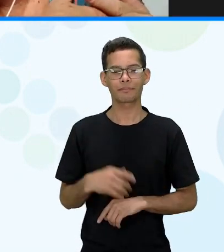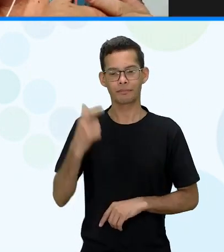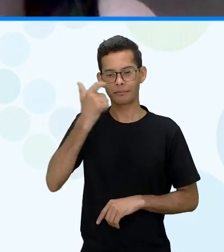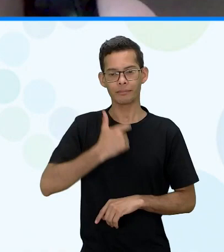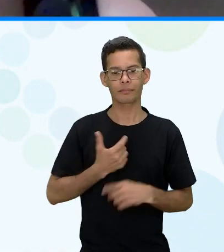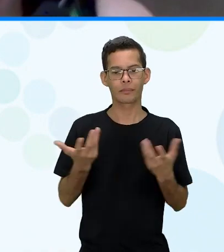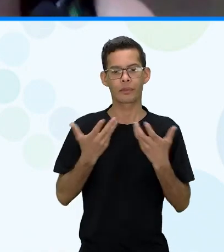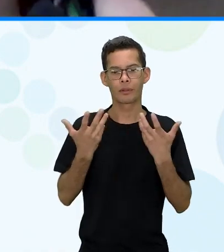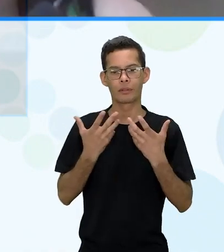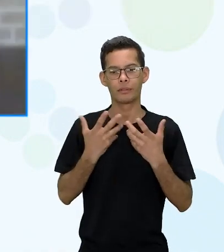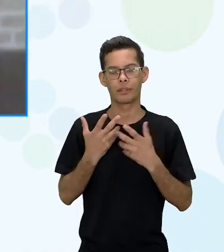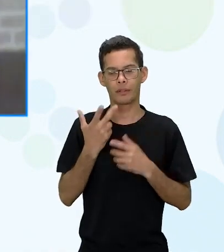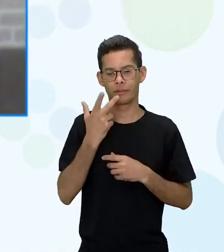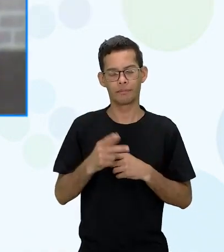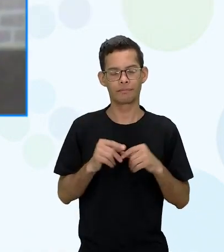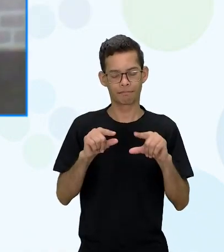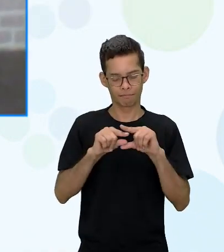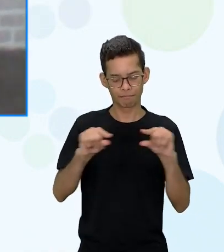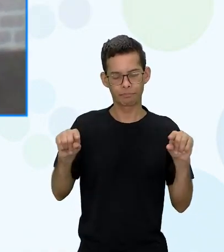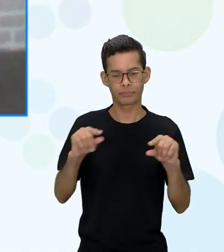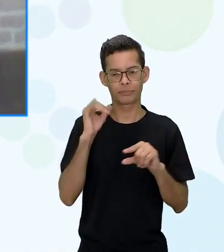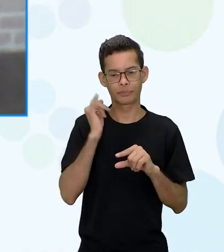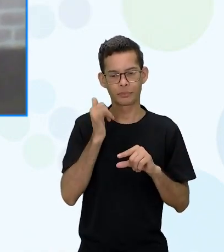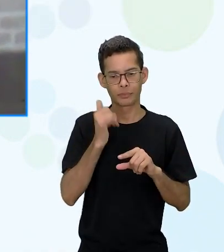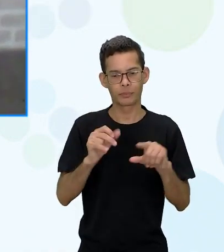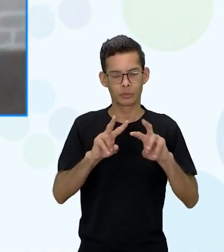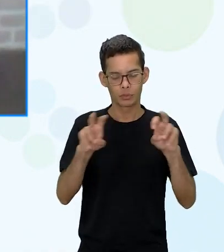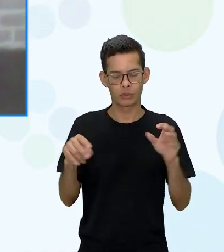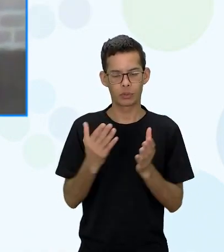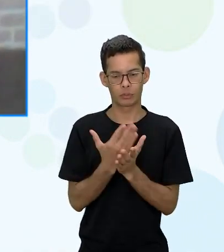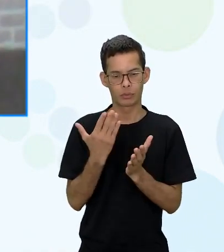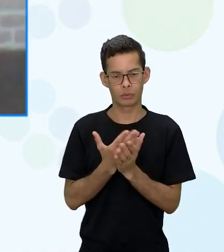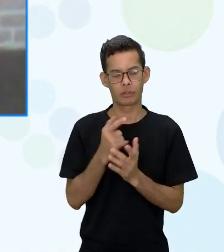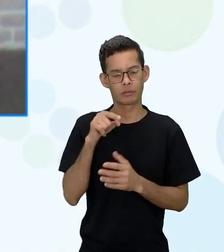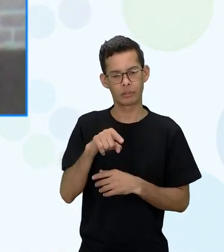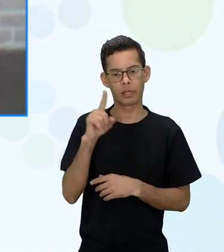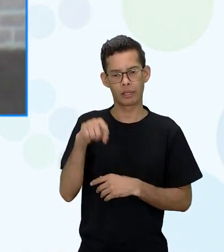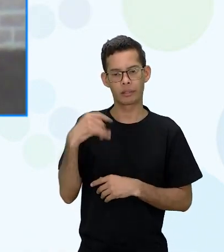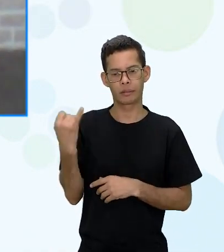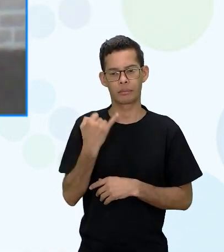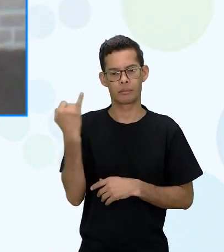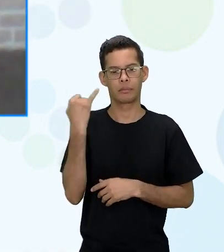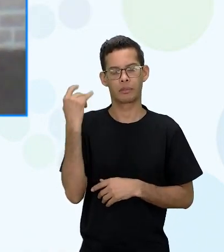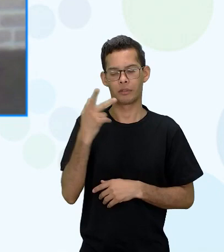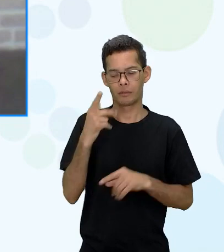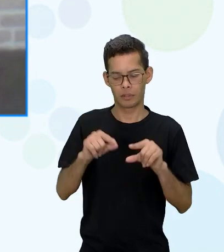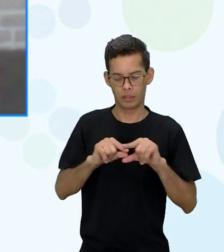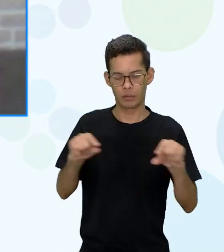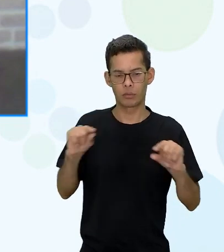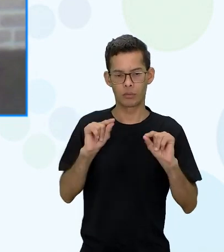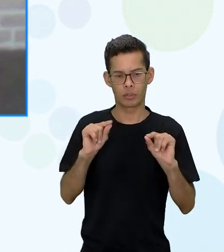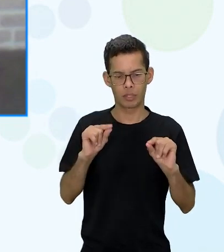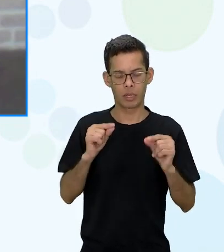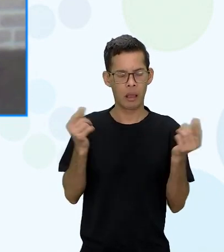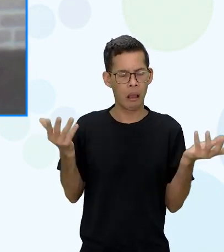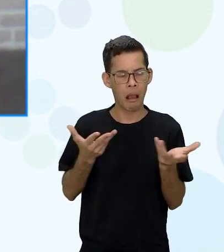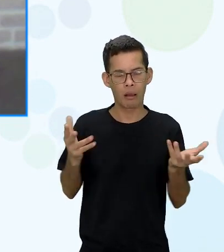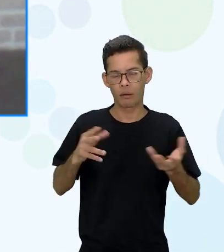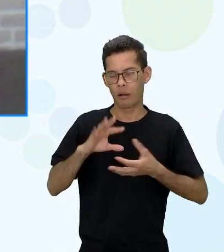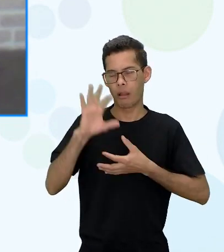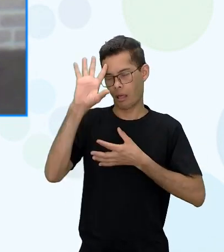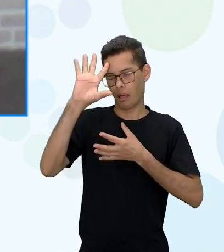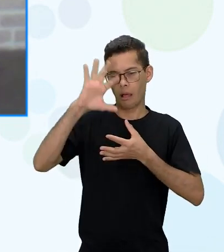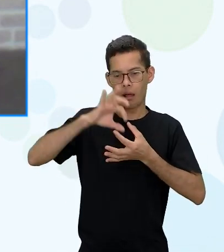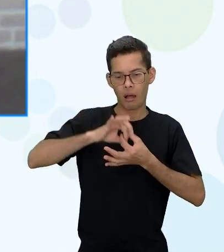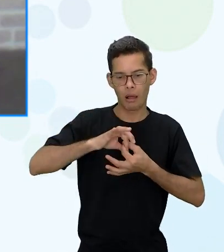só terminar com um trechinho bem pequeno do livro que eu acho fundamental quando ela diz assim né agora eu sei porque